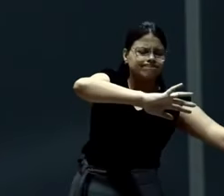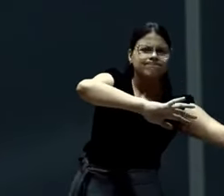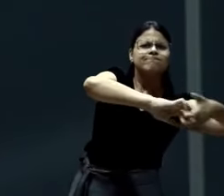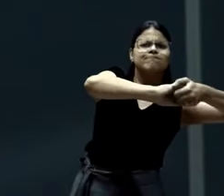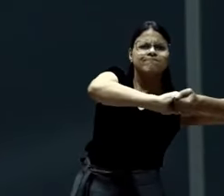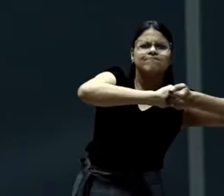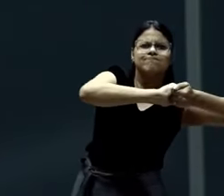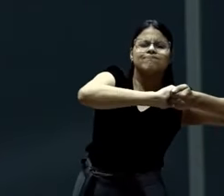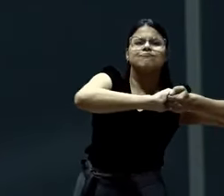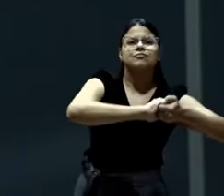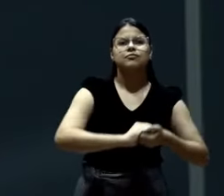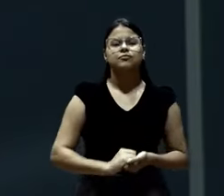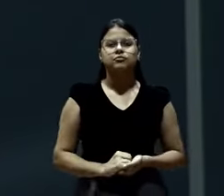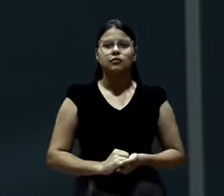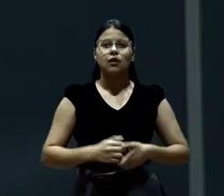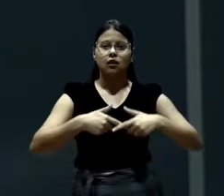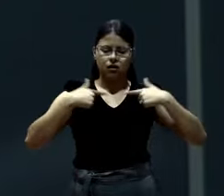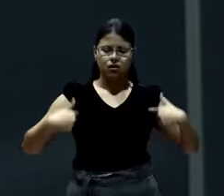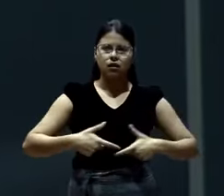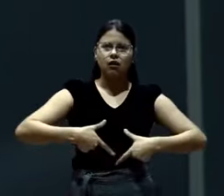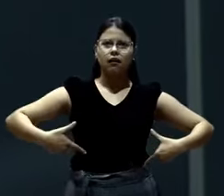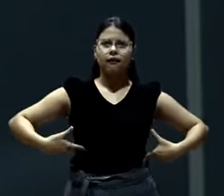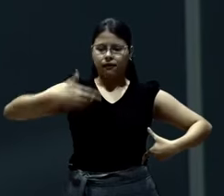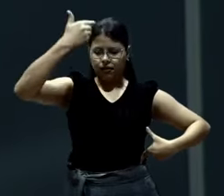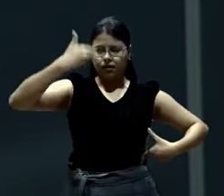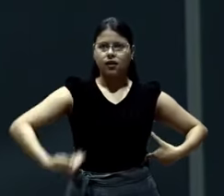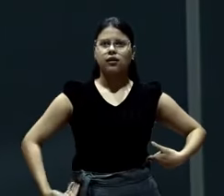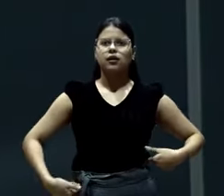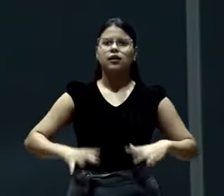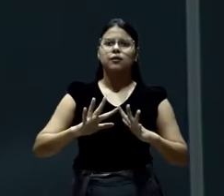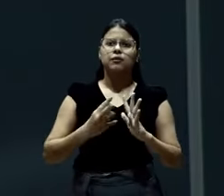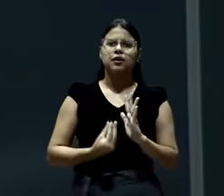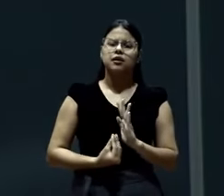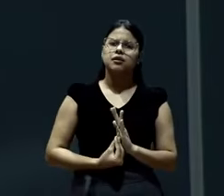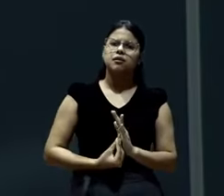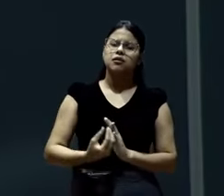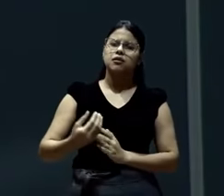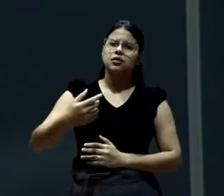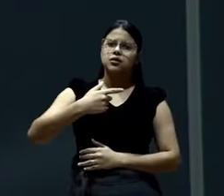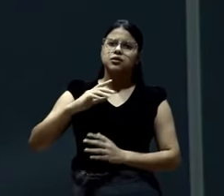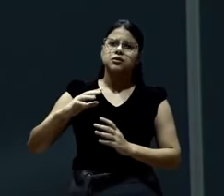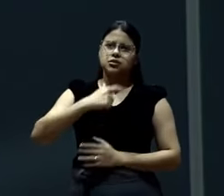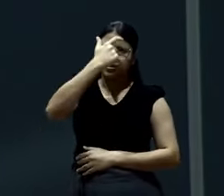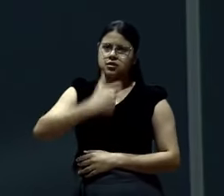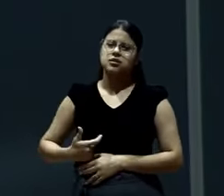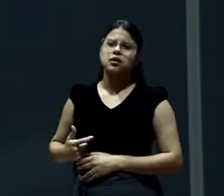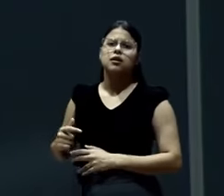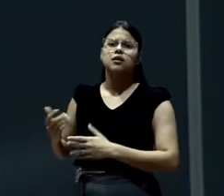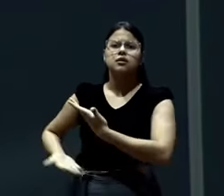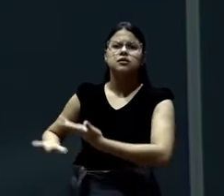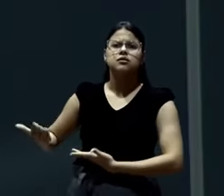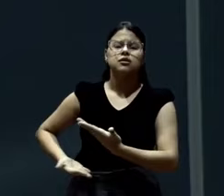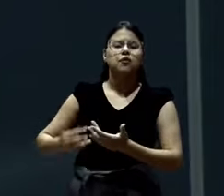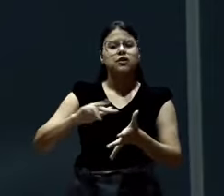Levar isso no peito escrito ser e servir. Você tem que entender que é um significado para você